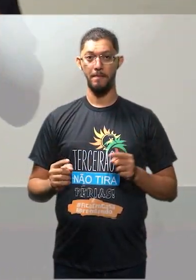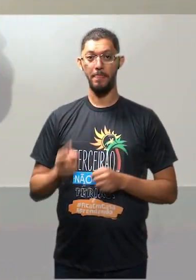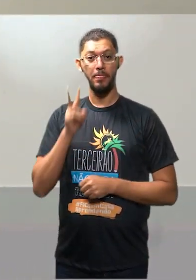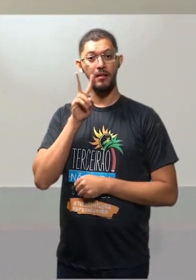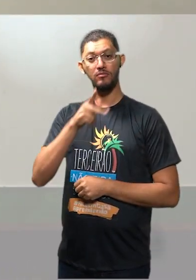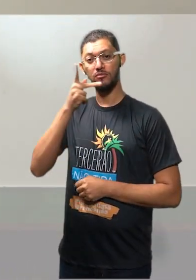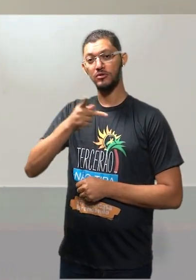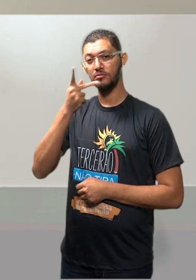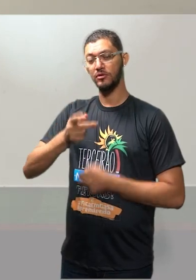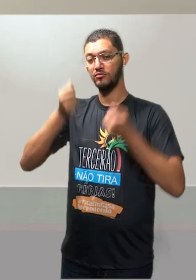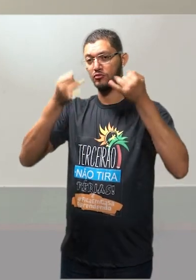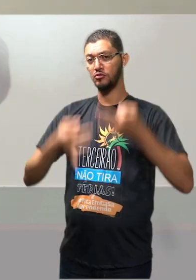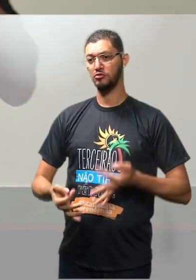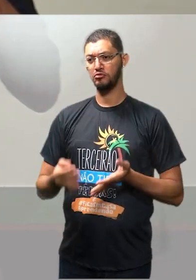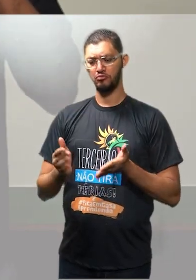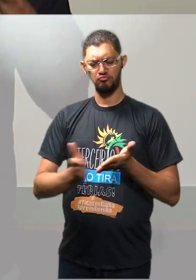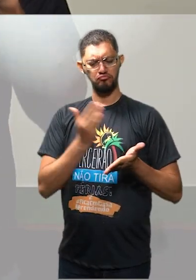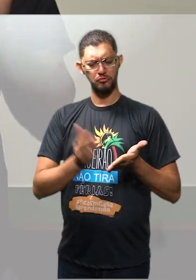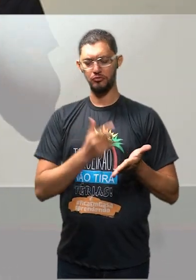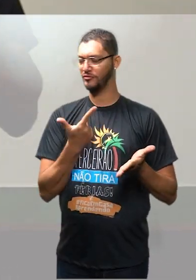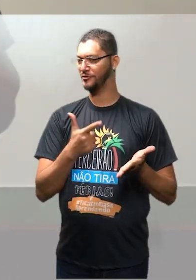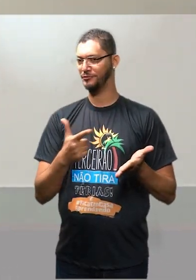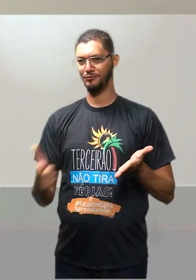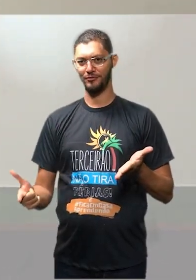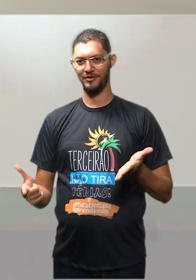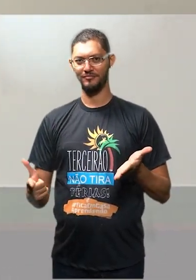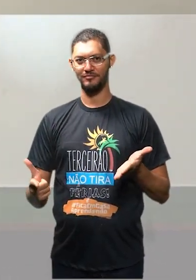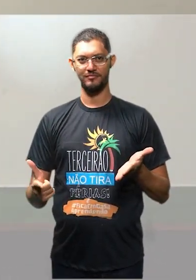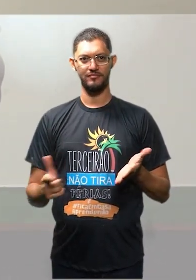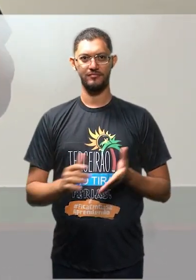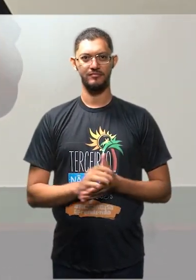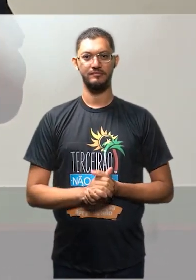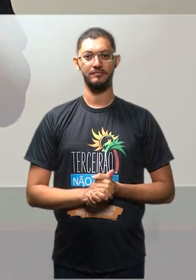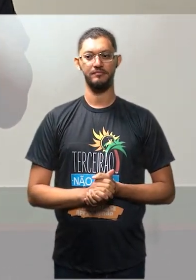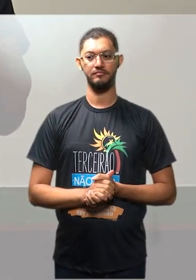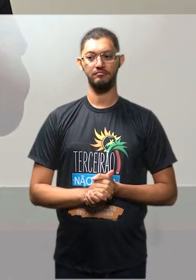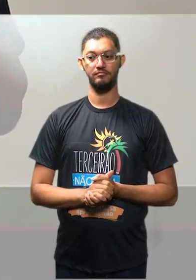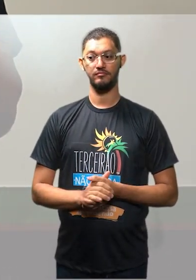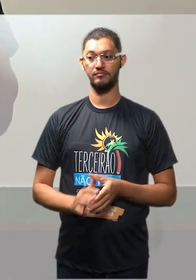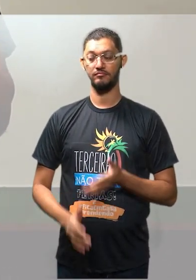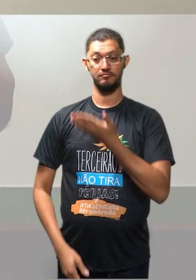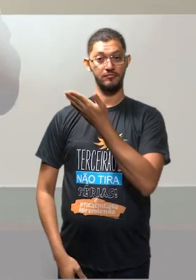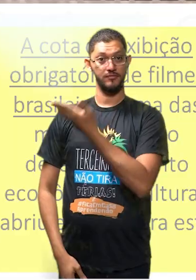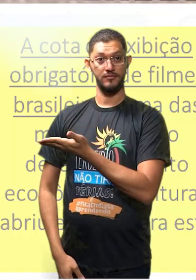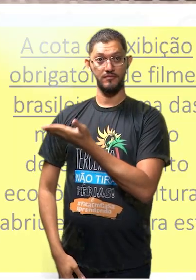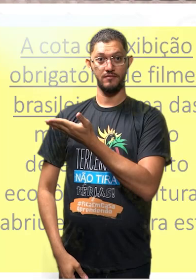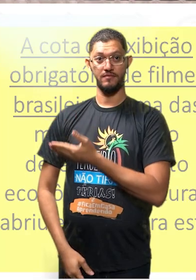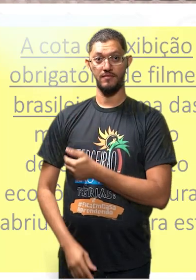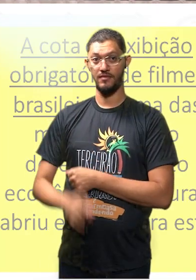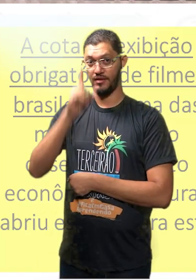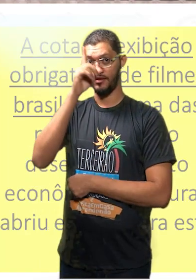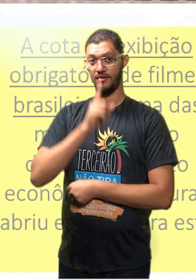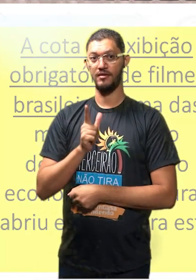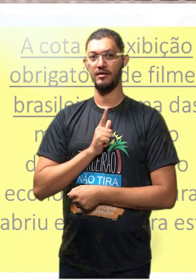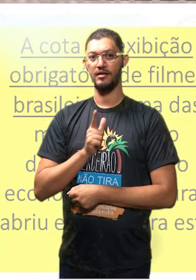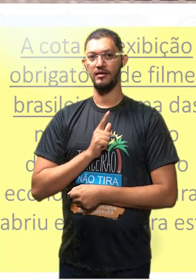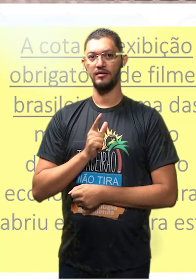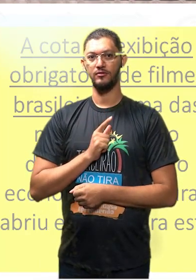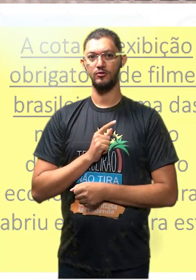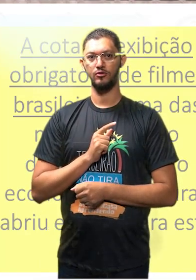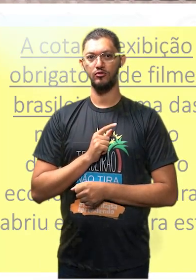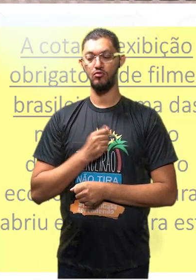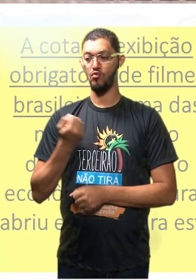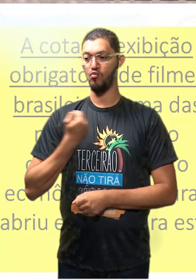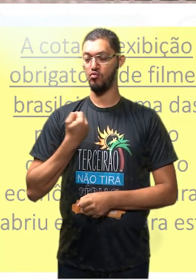te dizer aqui uma coisa que o livro do ensino médio não vai trazer. Olha bem o que apareceu na tela agora. Existiu uma cota de